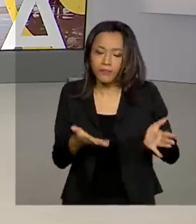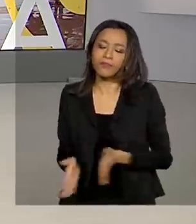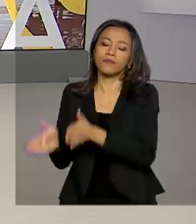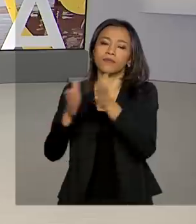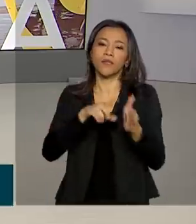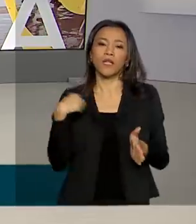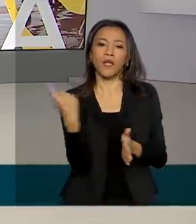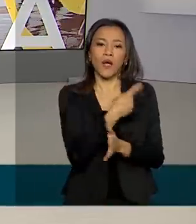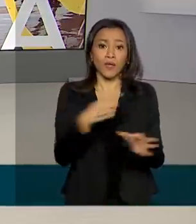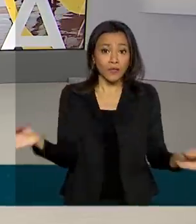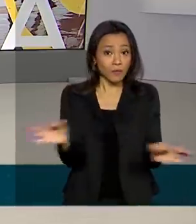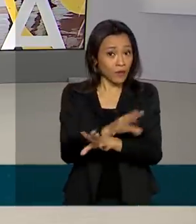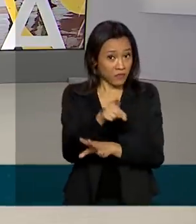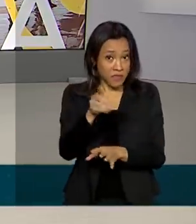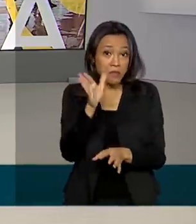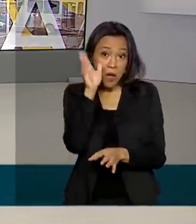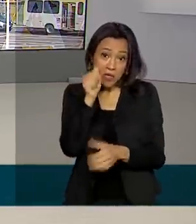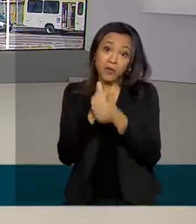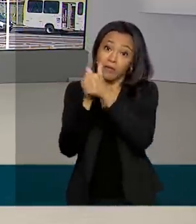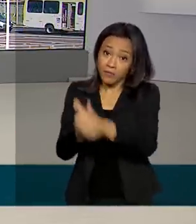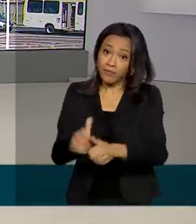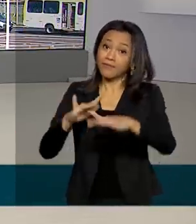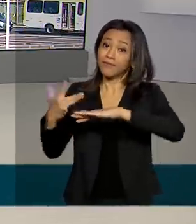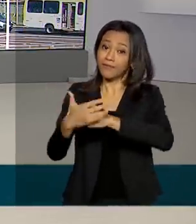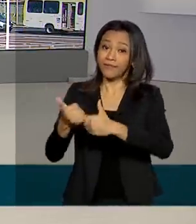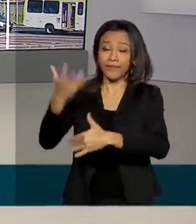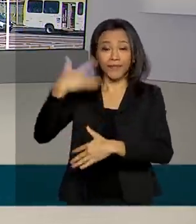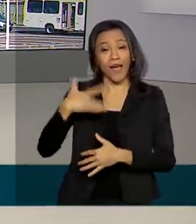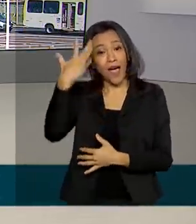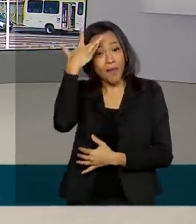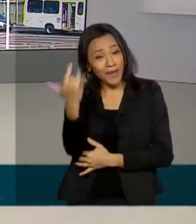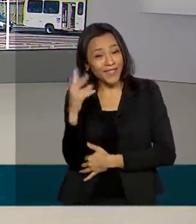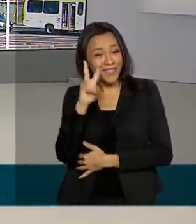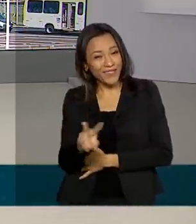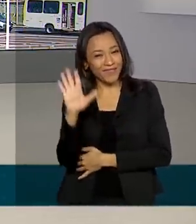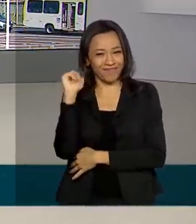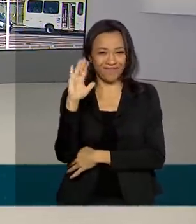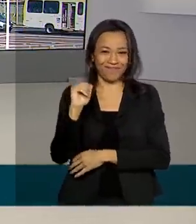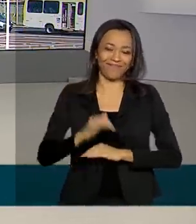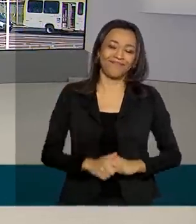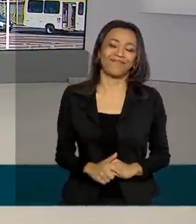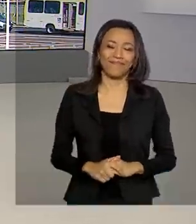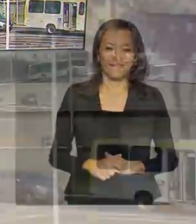Dia fica por aqui, nos acompanhe também pelas redes sociais. Nos vemos amanhã. Até lá, tchau, tchau.